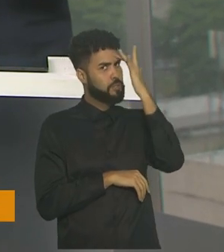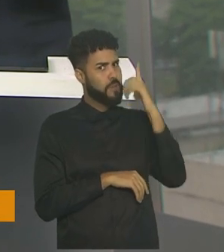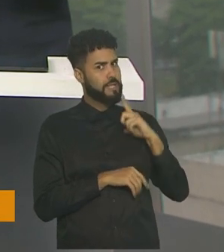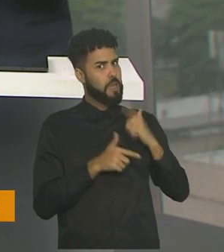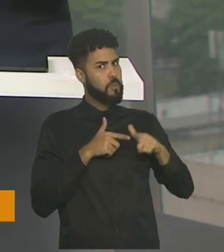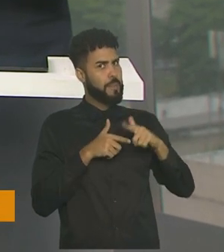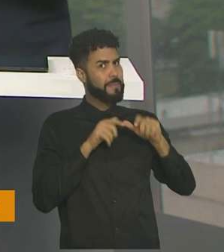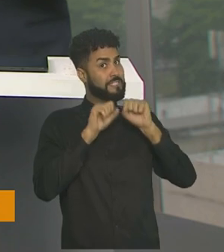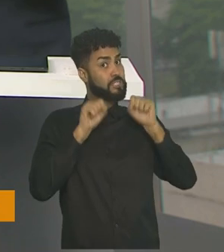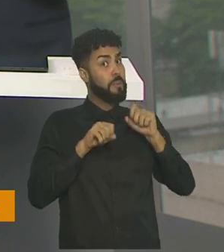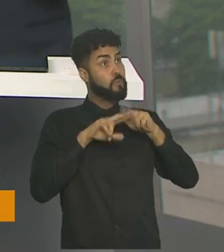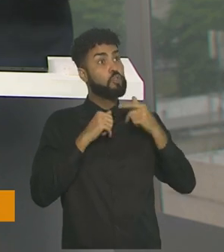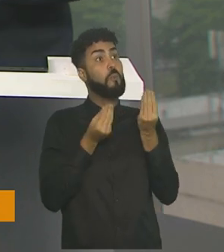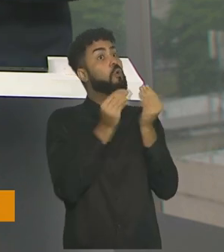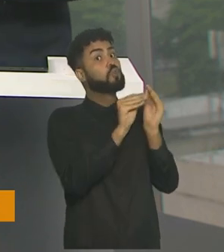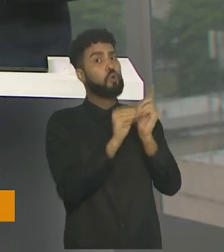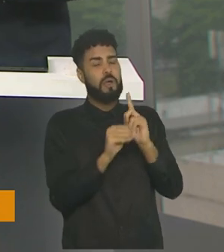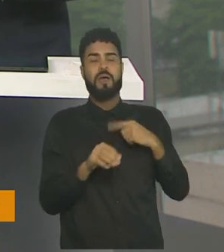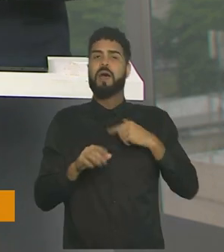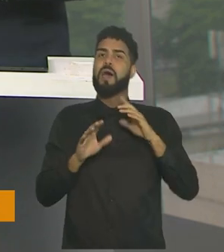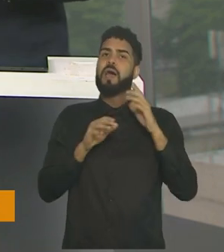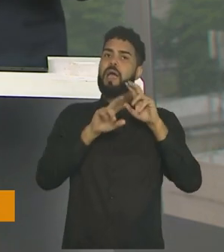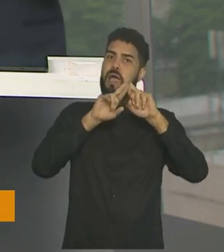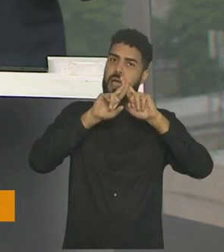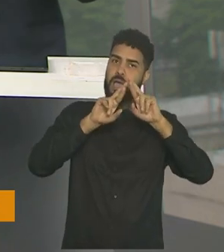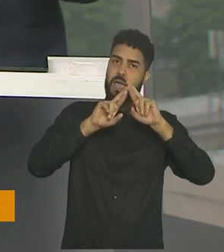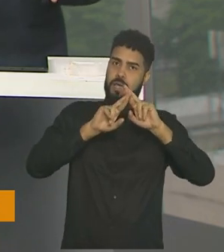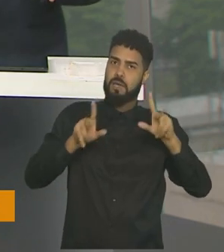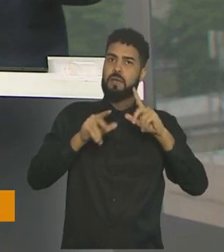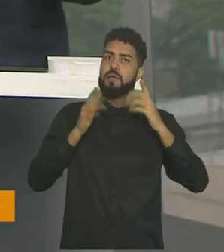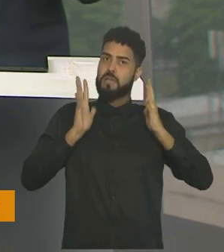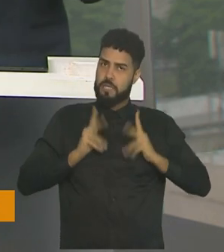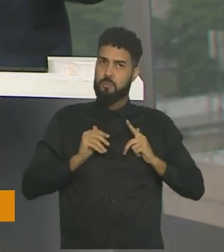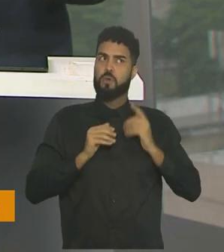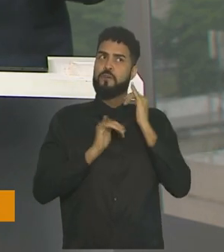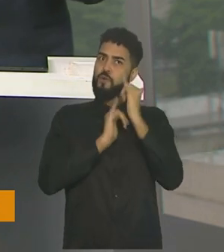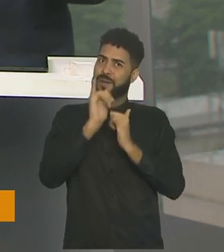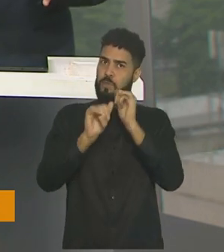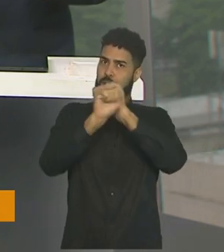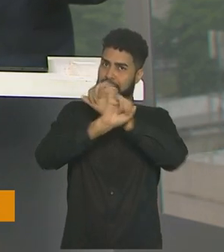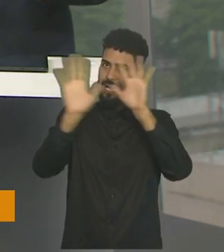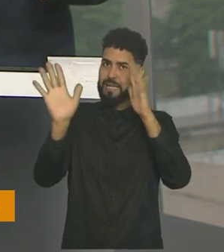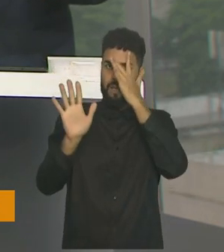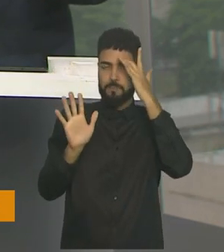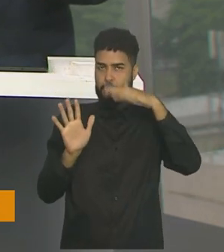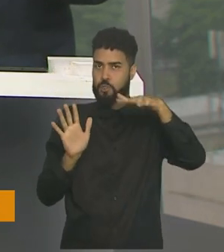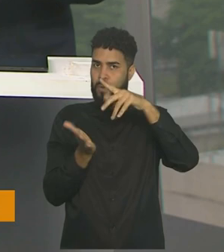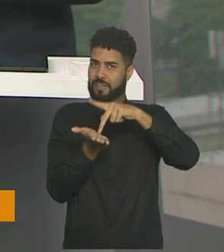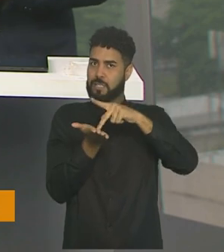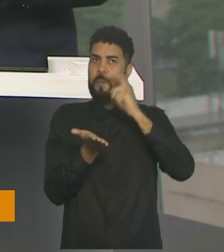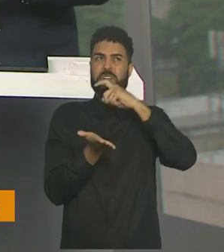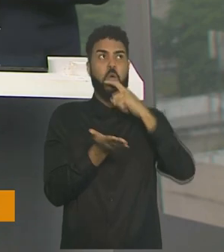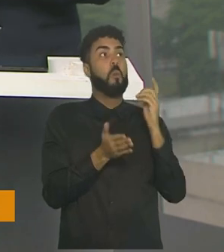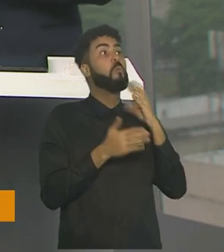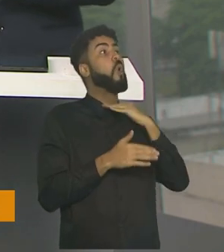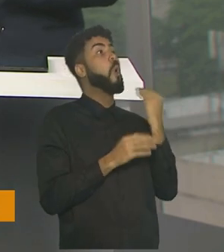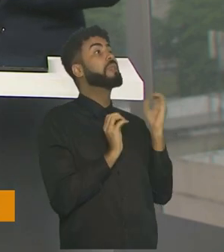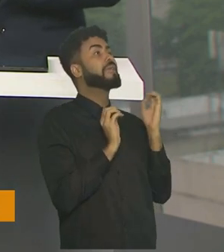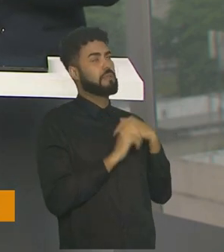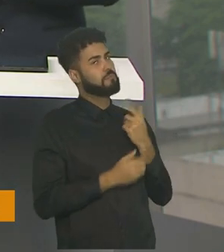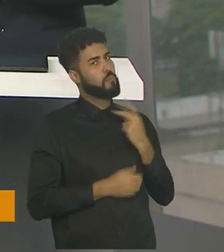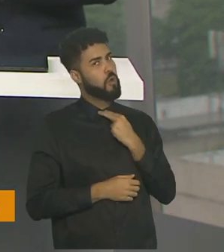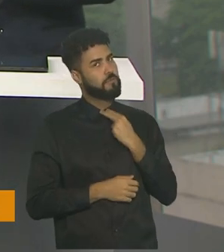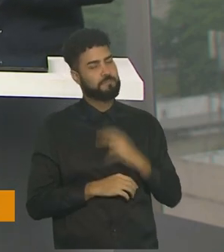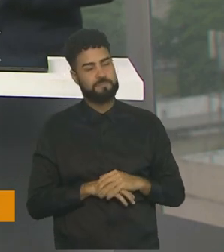tinha um problema no sistema para que a gente fique livre dessa pandemia, mas de forma correta, com informação verdadeira. Bom, vamos agora